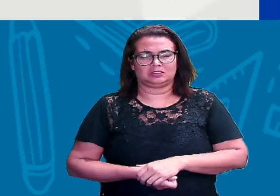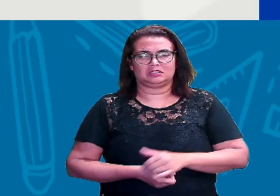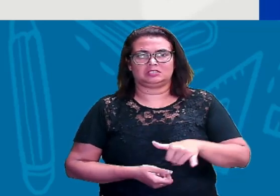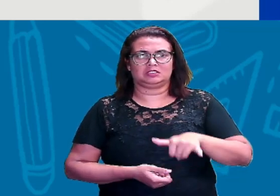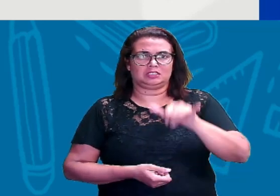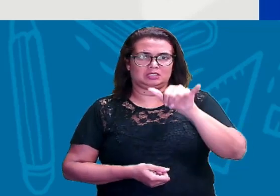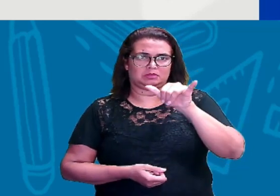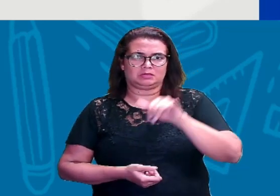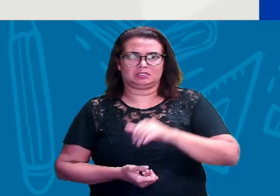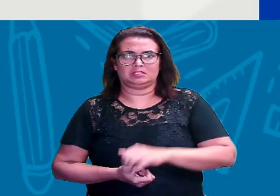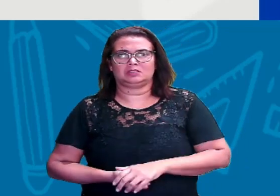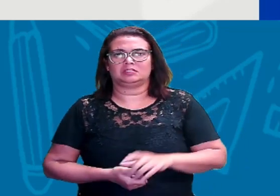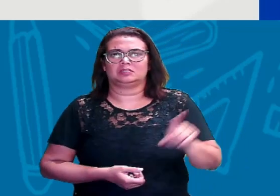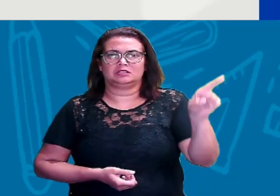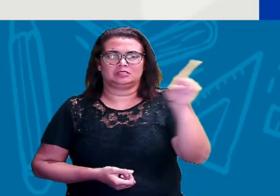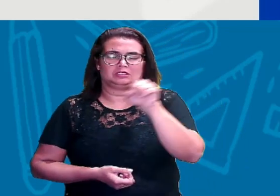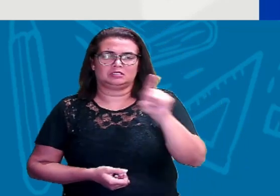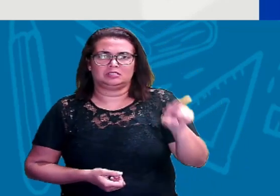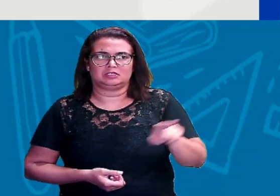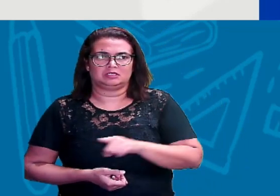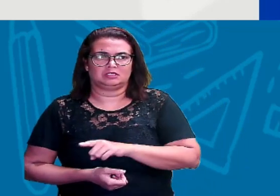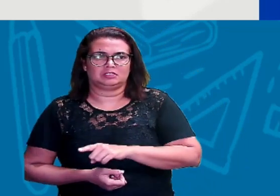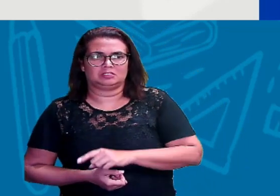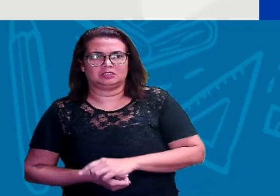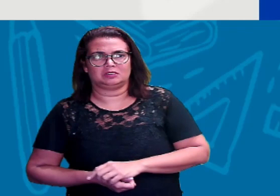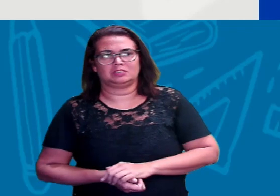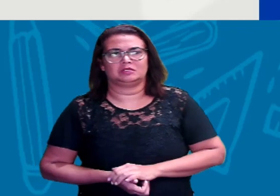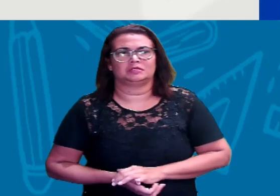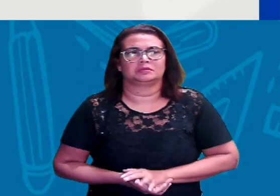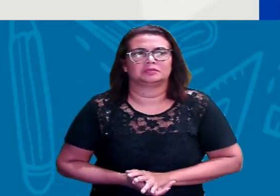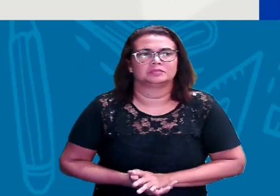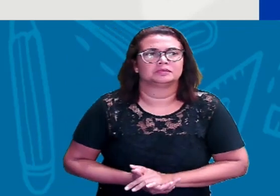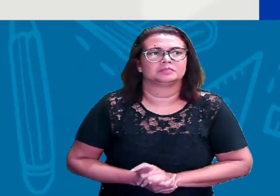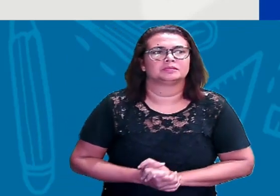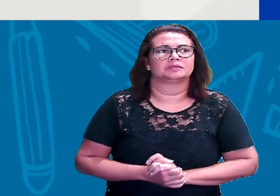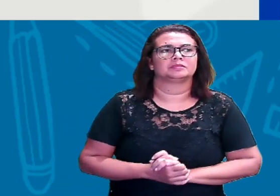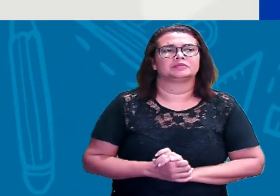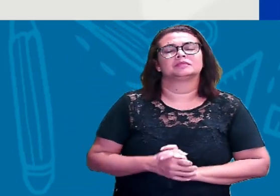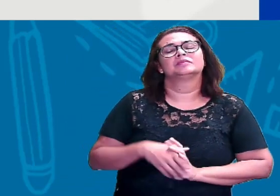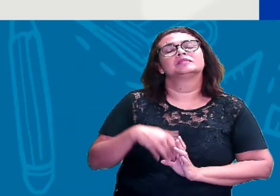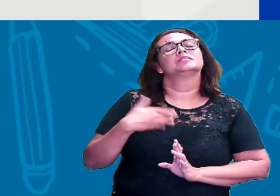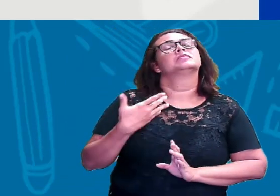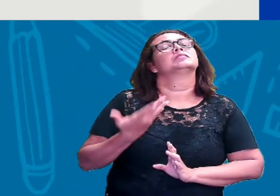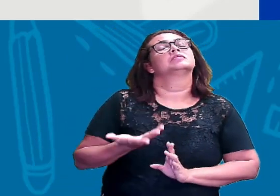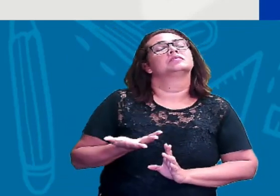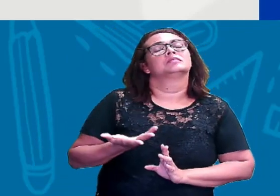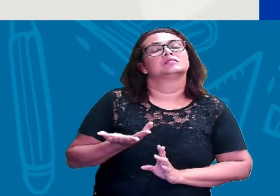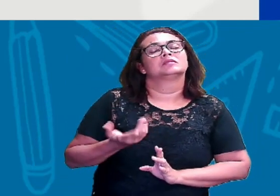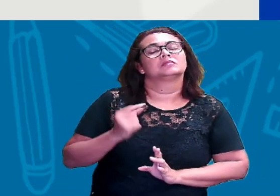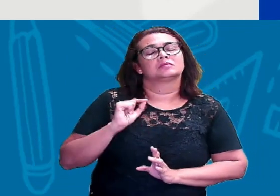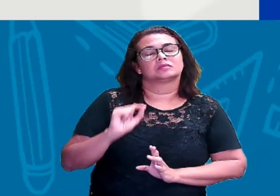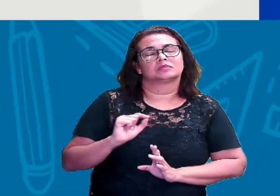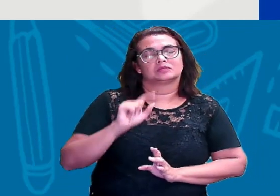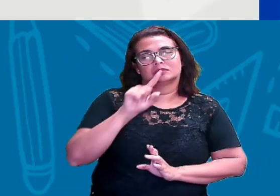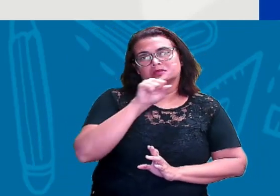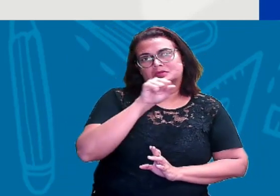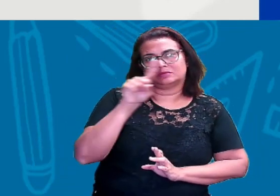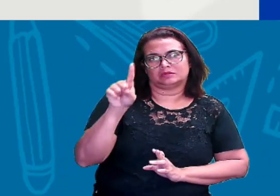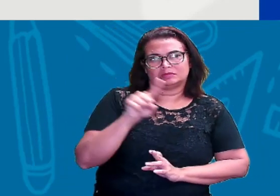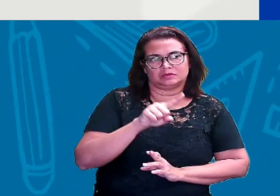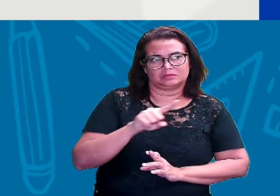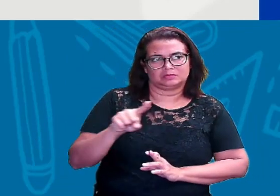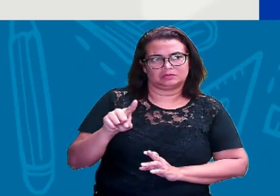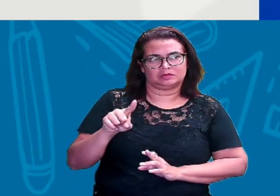Y, Y e o Z, a gente chama de Z. Lembrando que o Z vai ter aí uma particularidade dessa